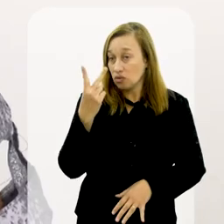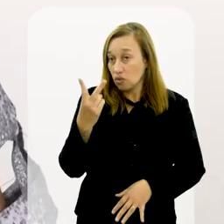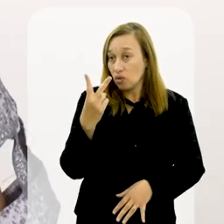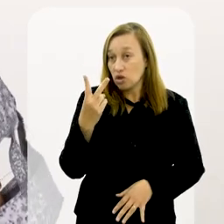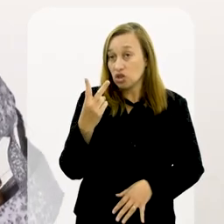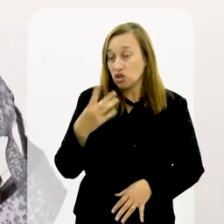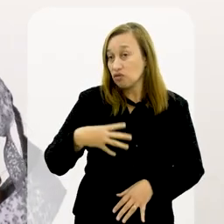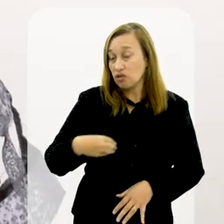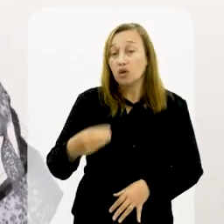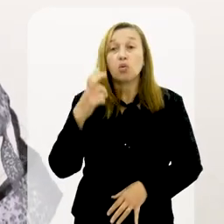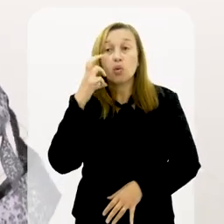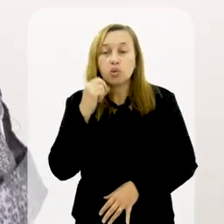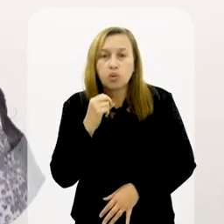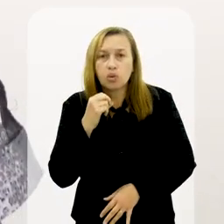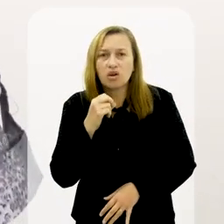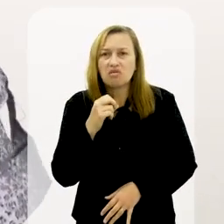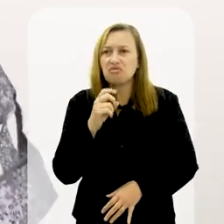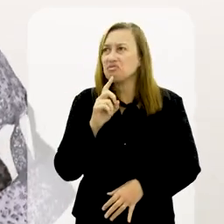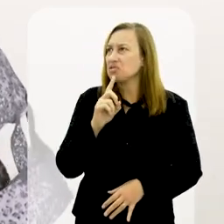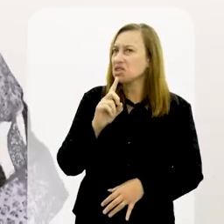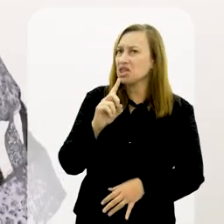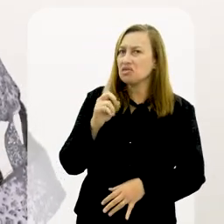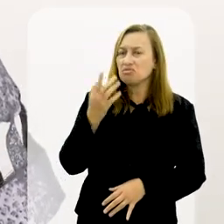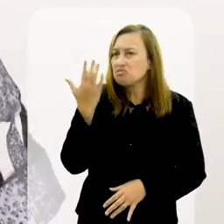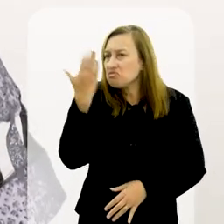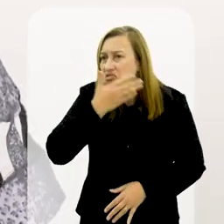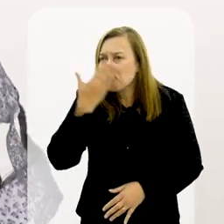e você não diz que ela não gerou.